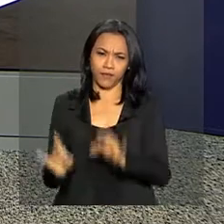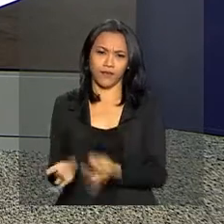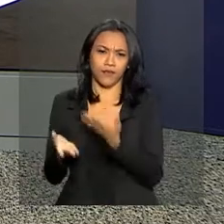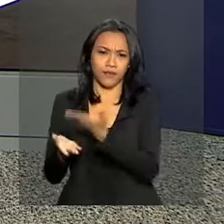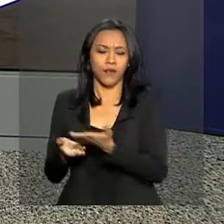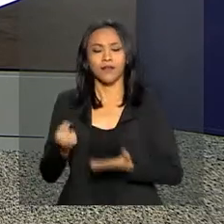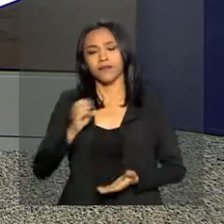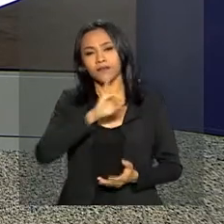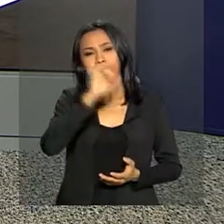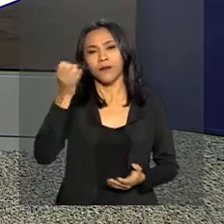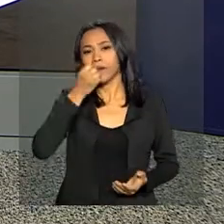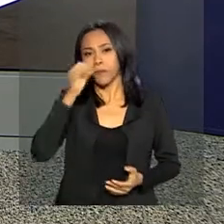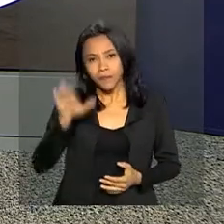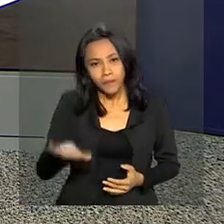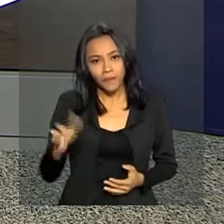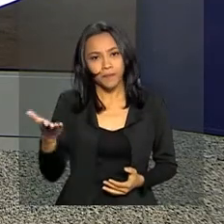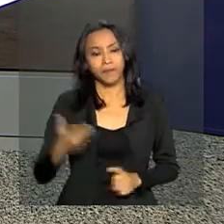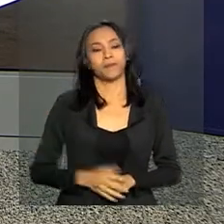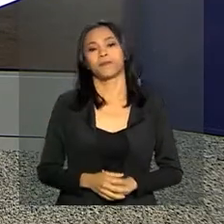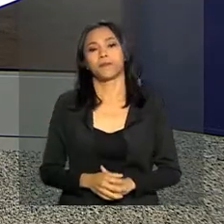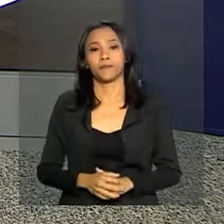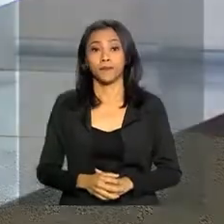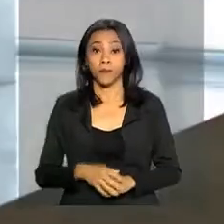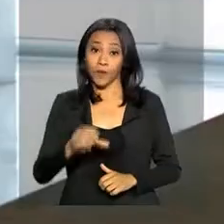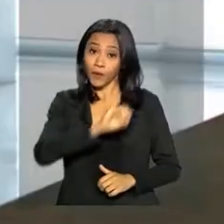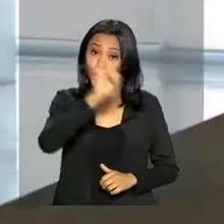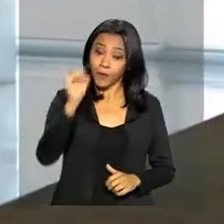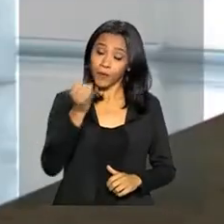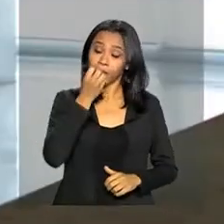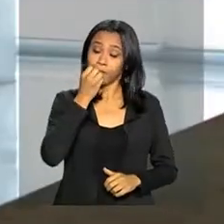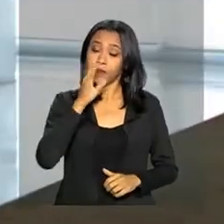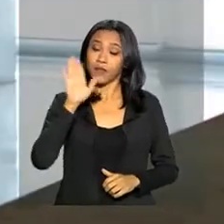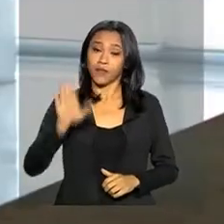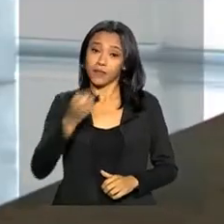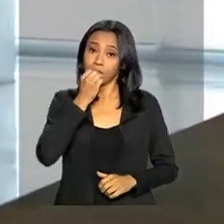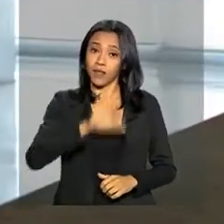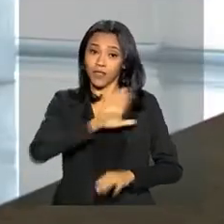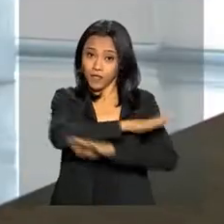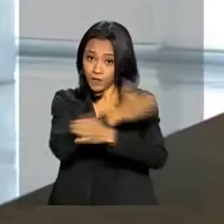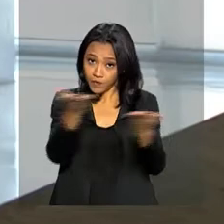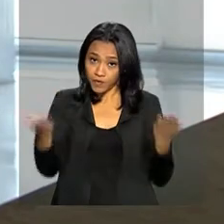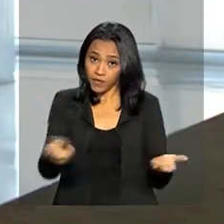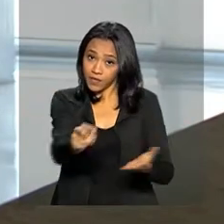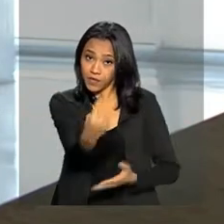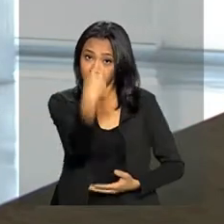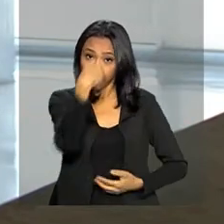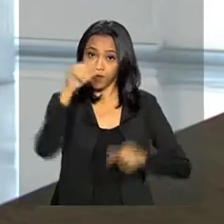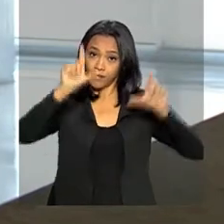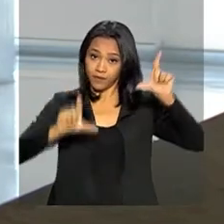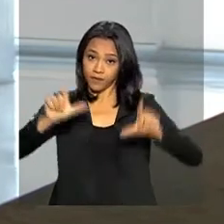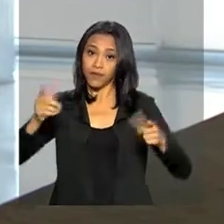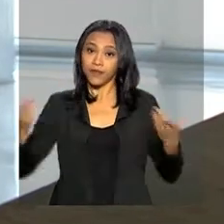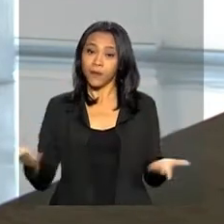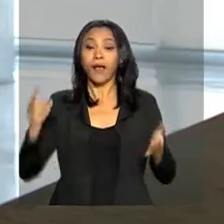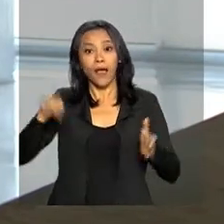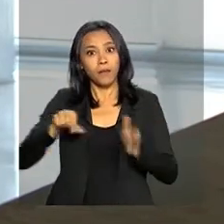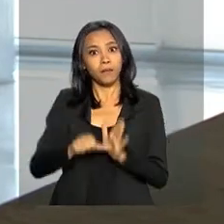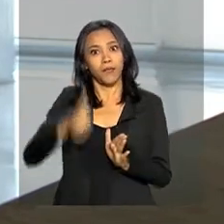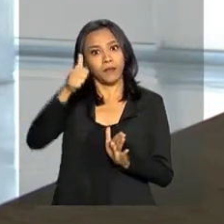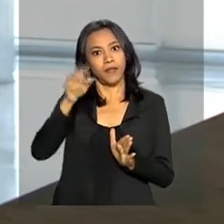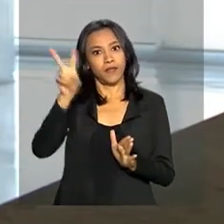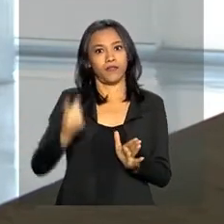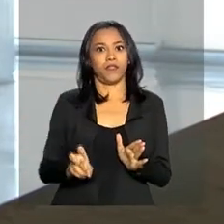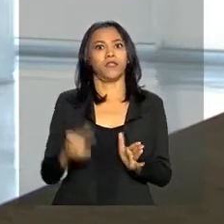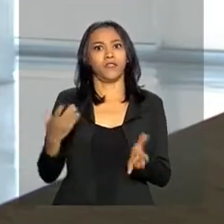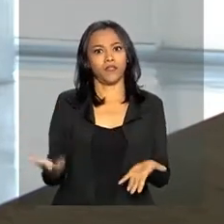Olá, João Pedro, boa tarde para você. Oi, Thaís, boa tarde para você, boa tarde a todos que nos assistem. Pois é, essa é a primeira vez, viu, Thaís,